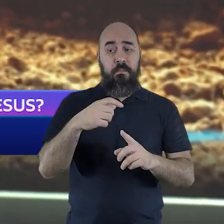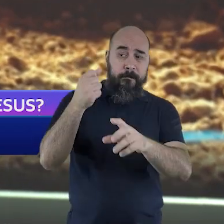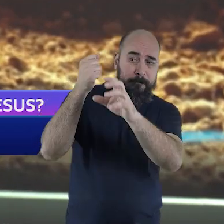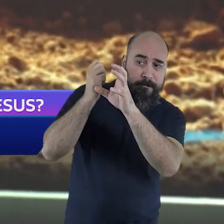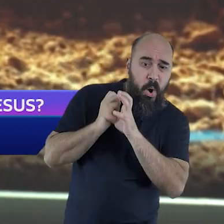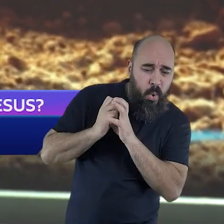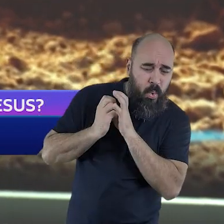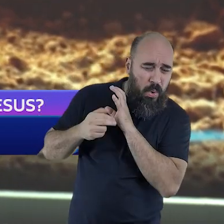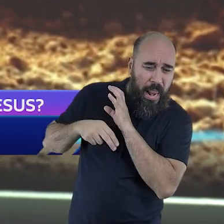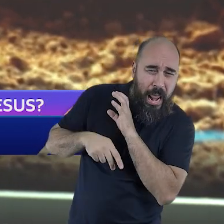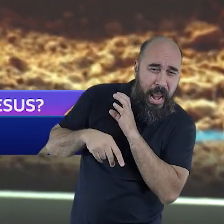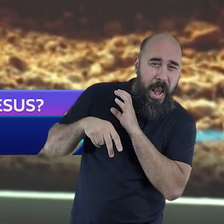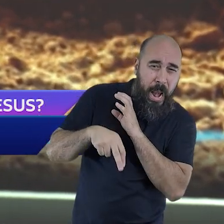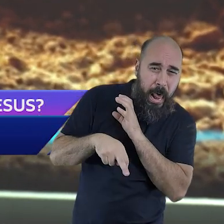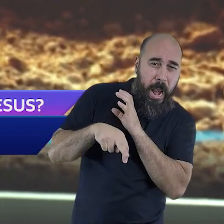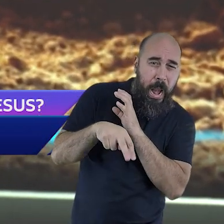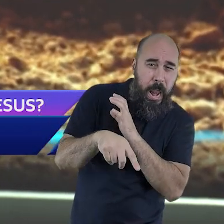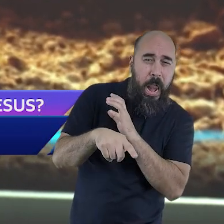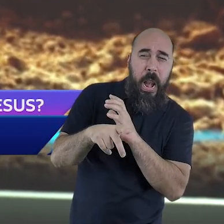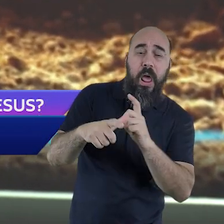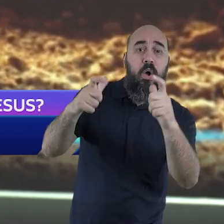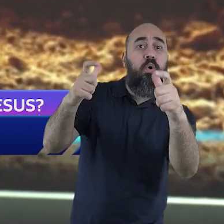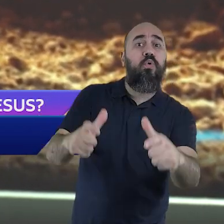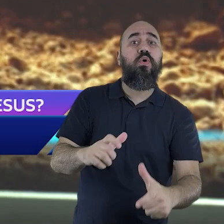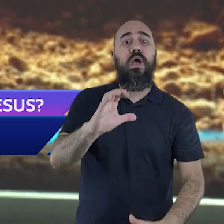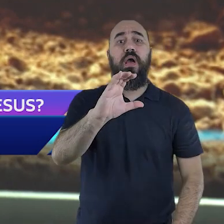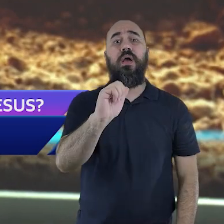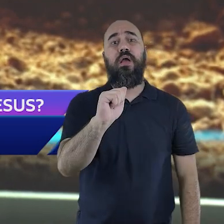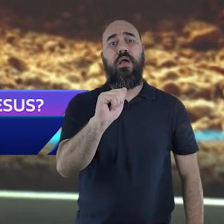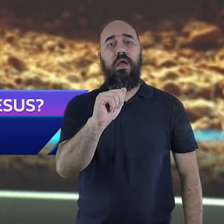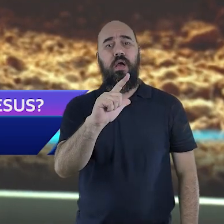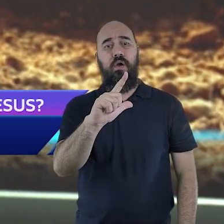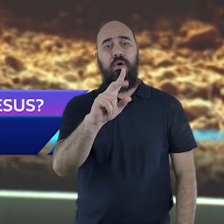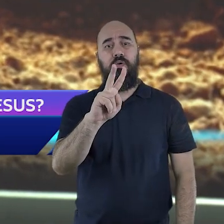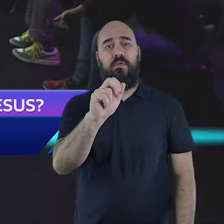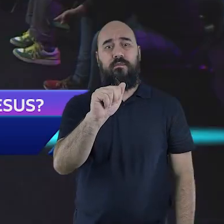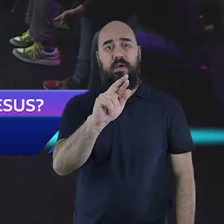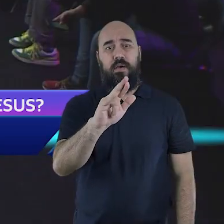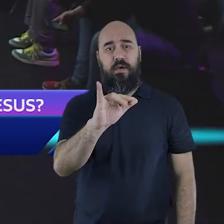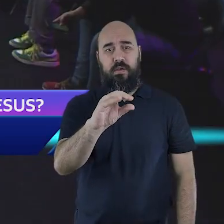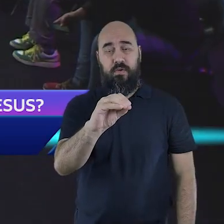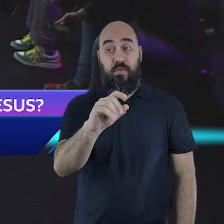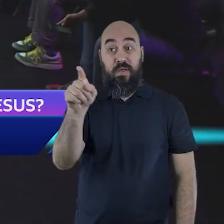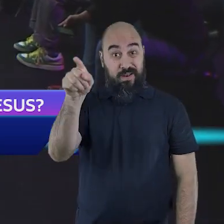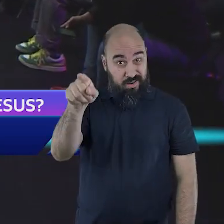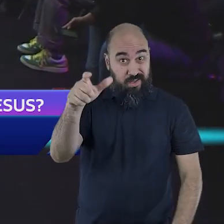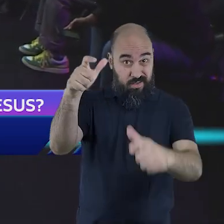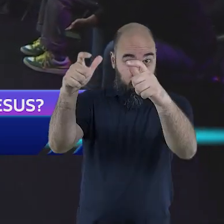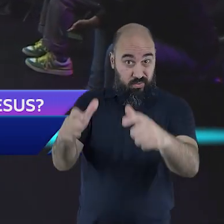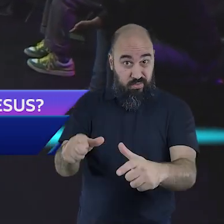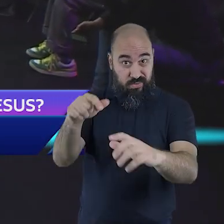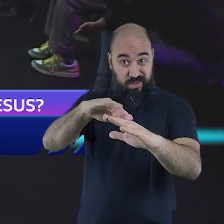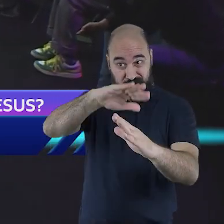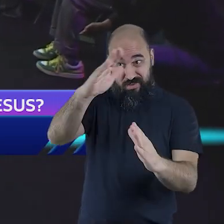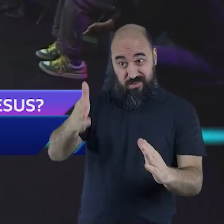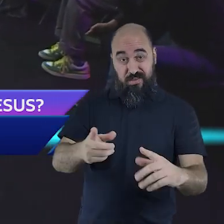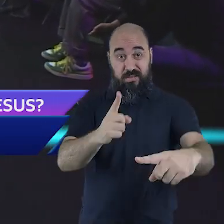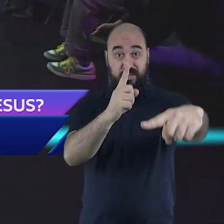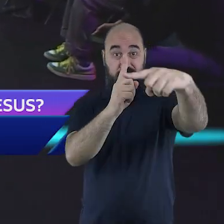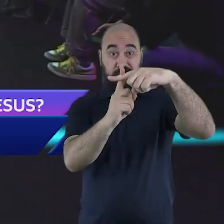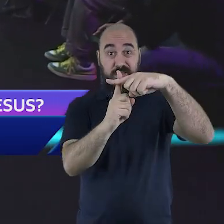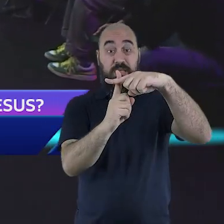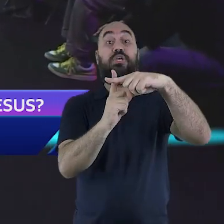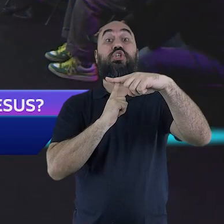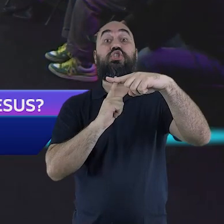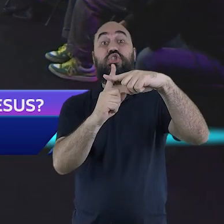cruz saiu para o lugar chamado Calvário Golgota em hebraico o onde o crucificaram e com ele outros dois